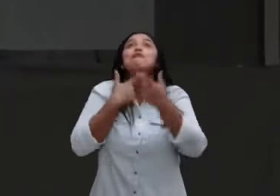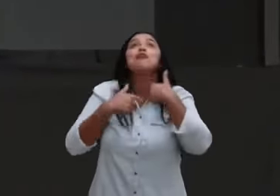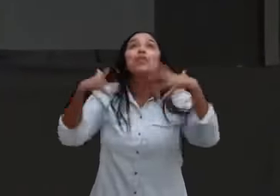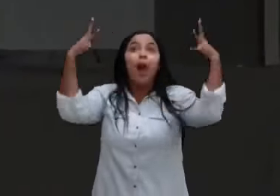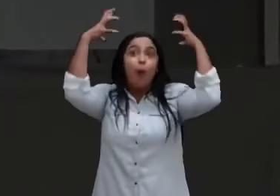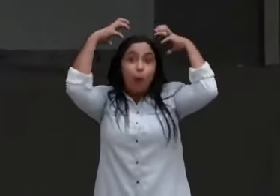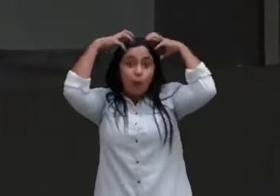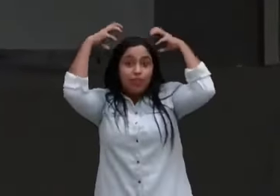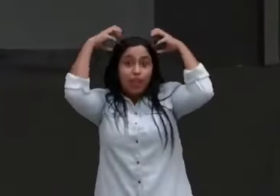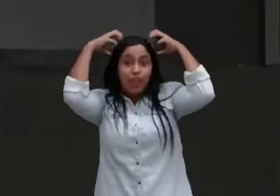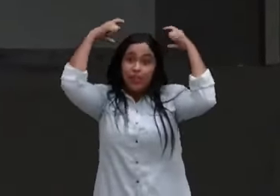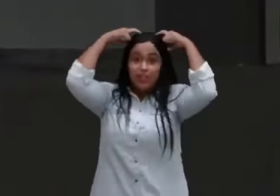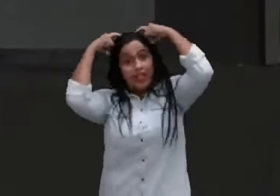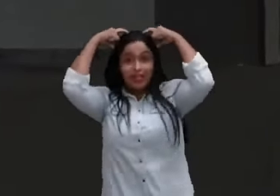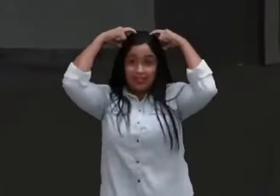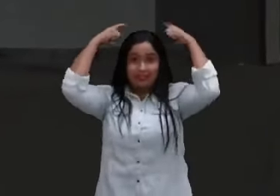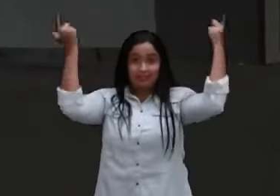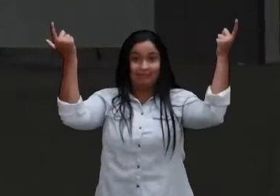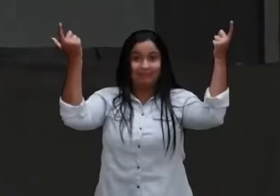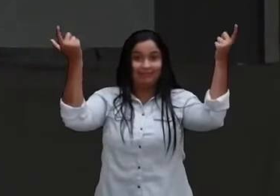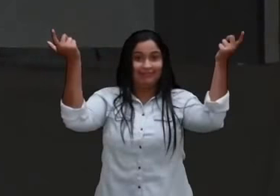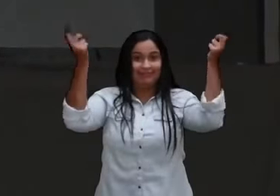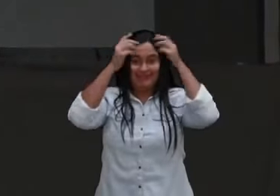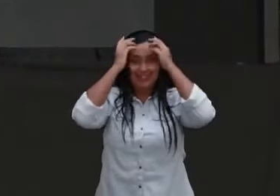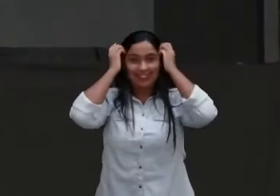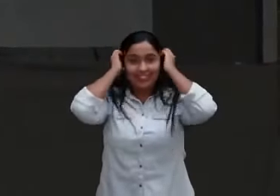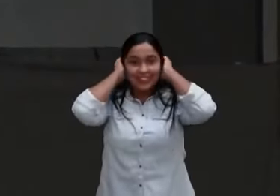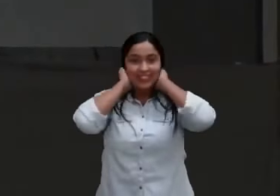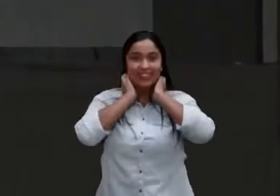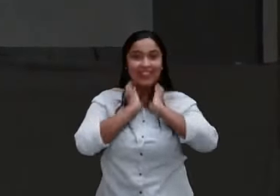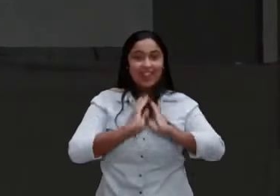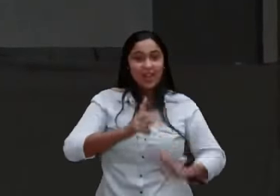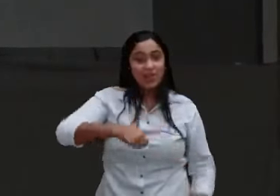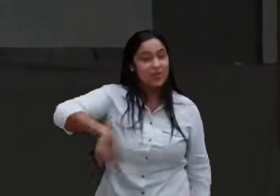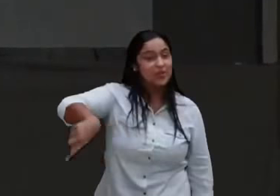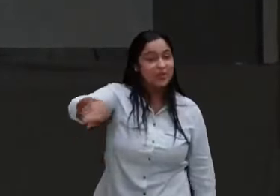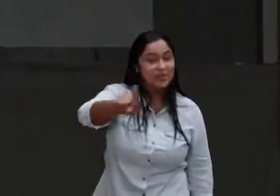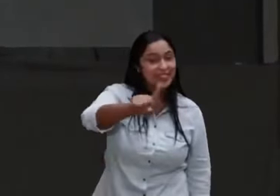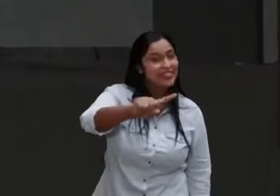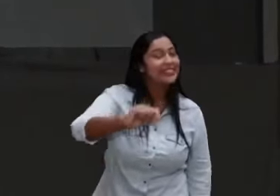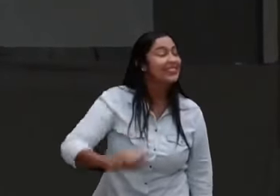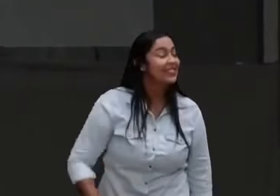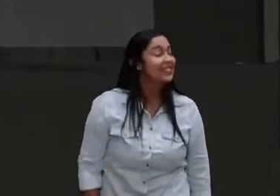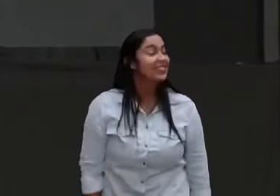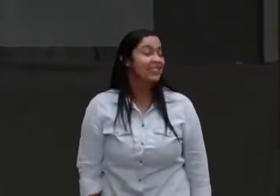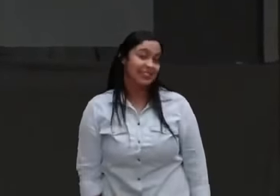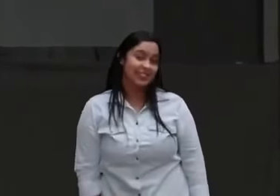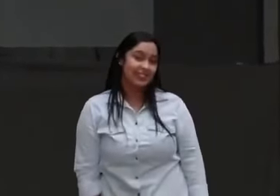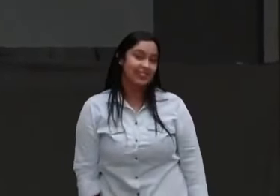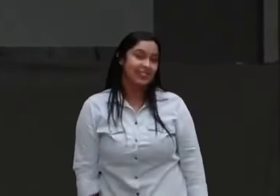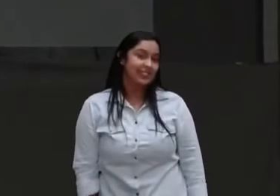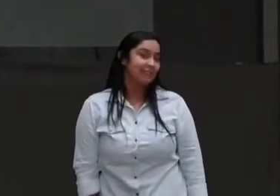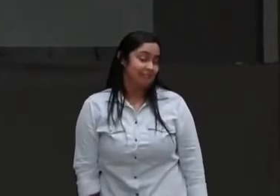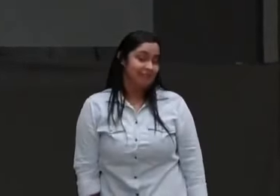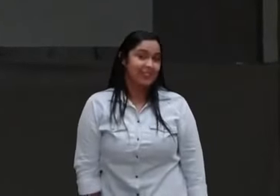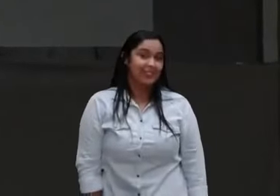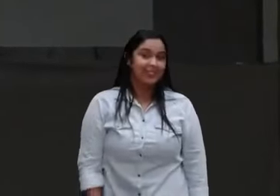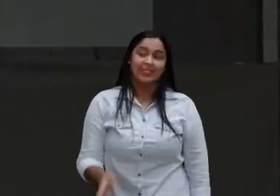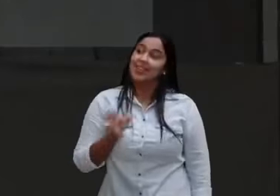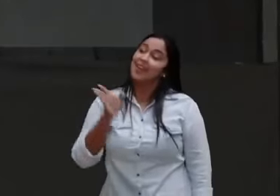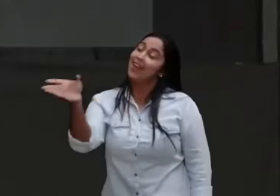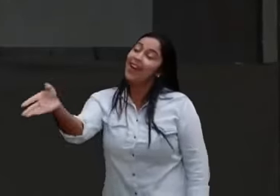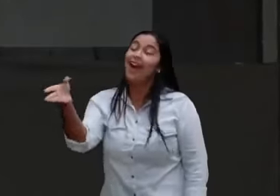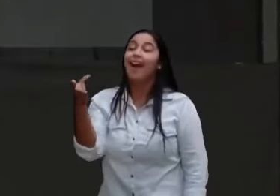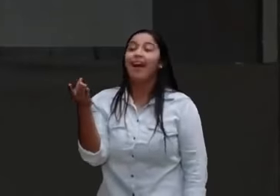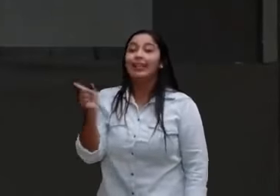Você vem para cá, entra em uma montanha russa, depois você vai lá, brinquedo gostoso do ET,